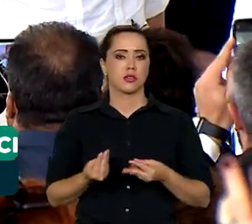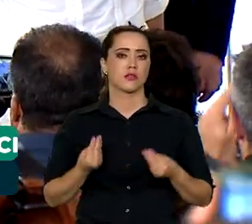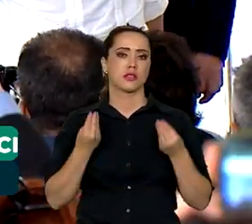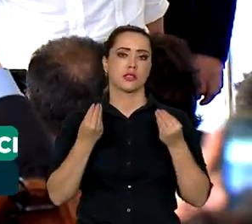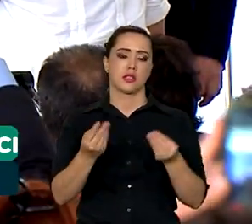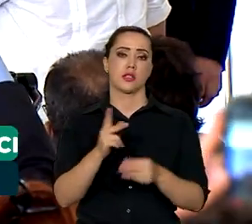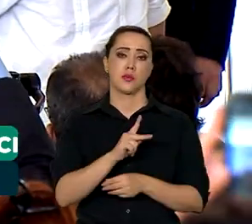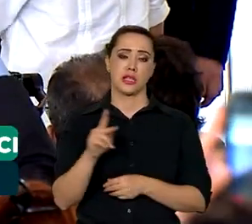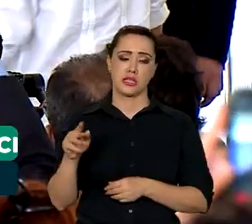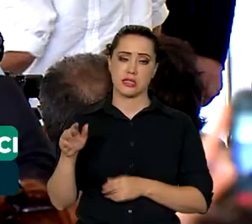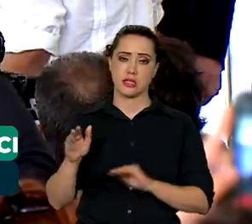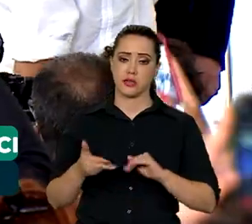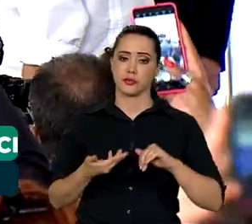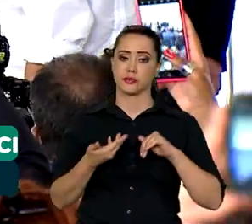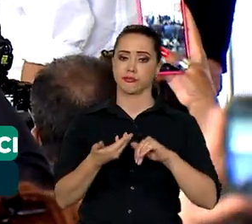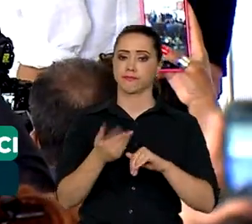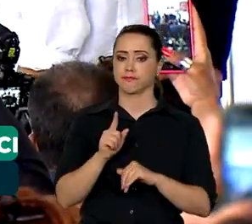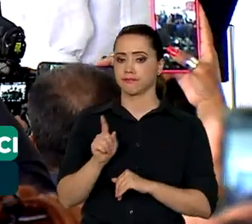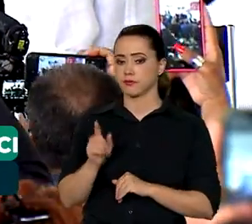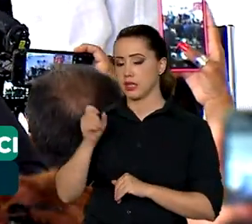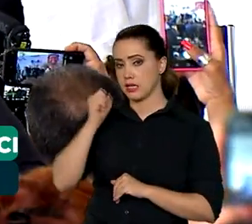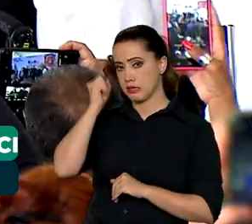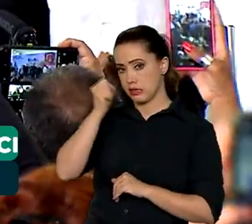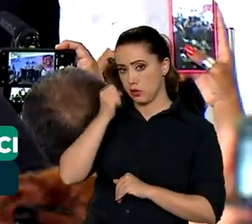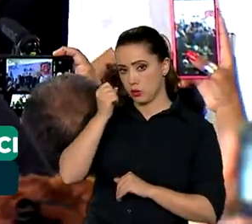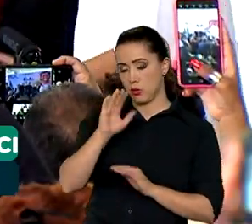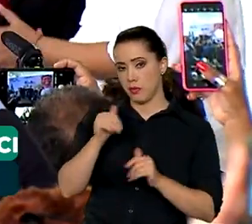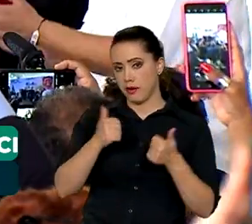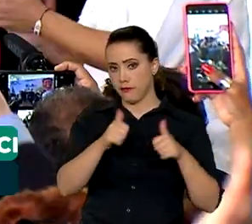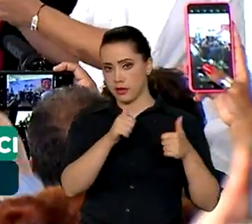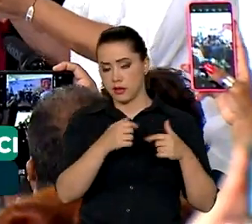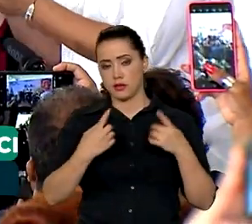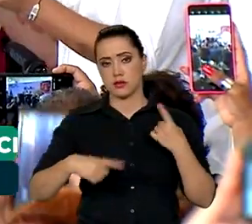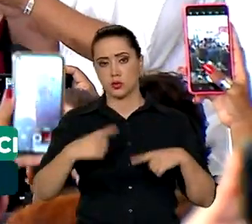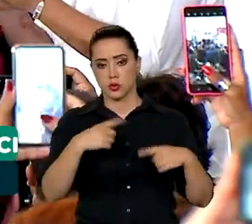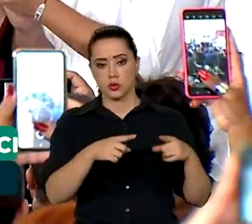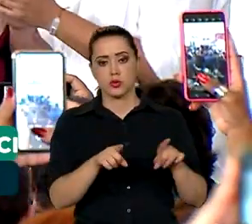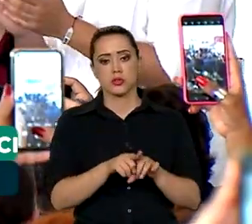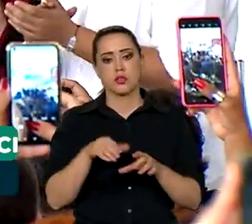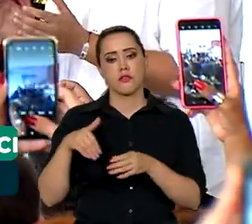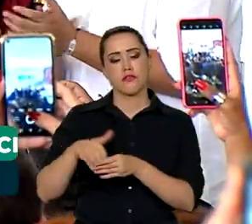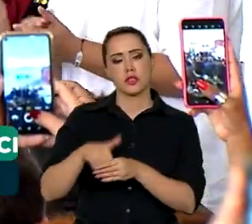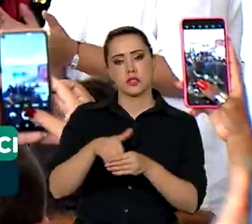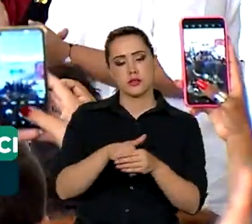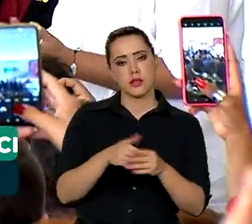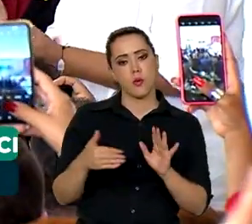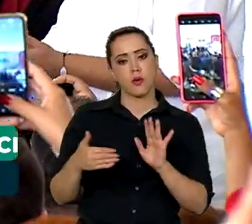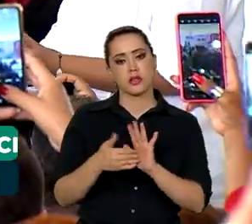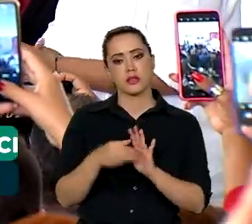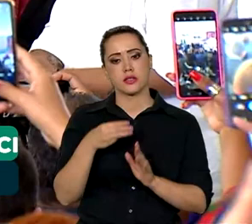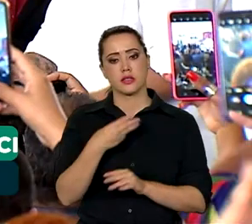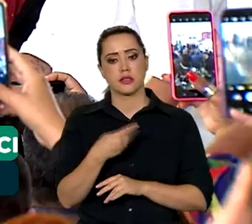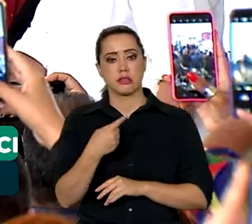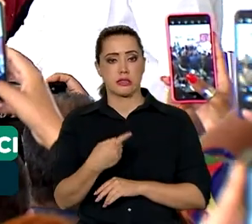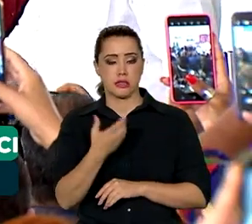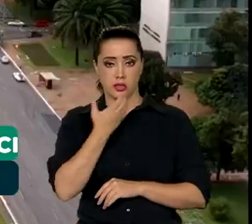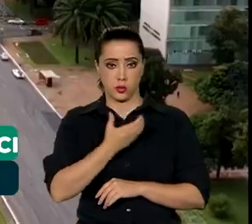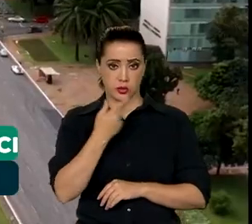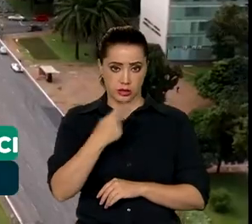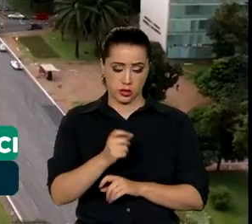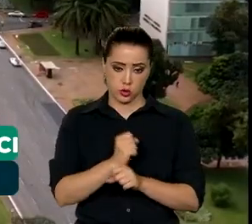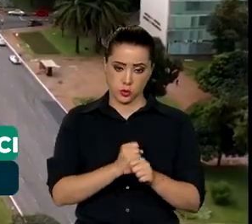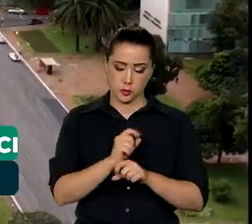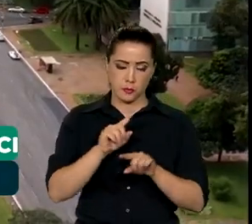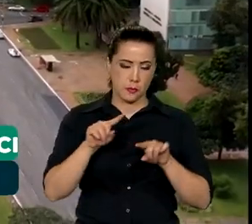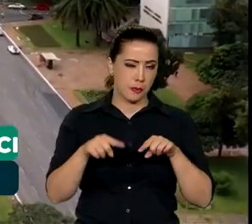Nacional, senador Rodrigo Pacheco, para análise, discussão e votação até 31 de dezembro deste ano.